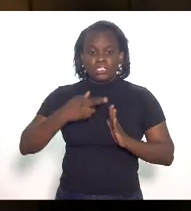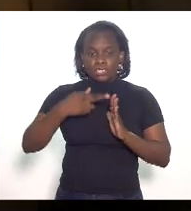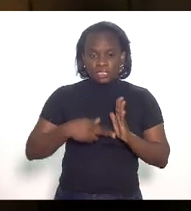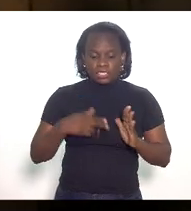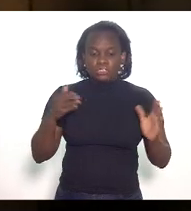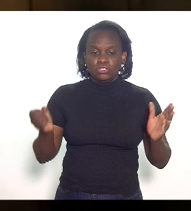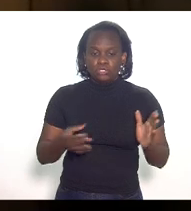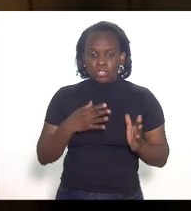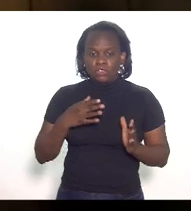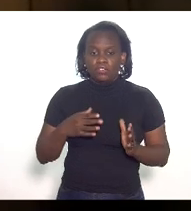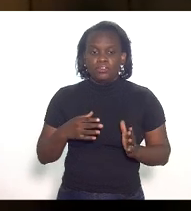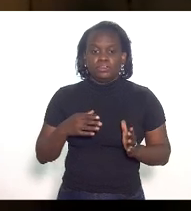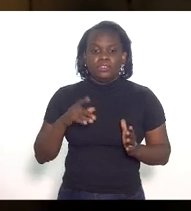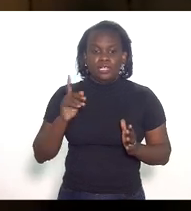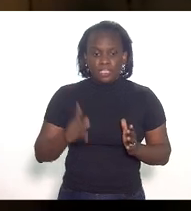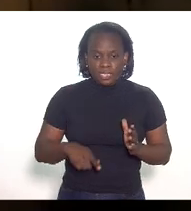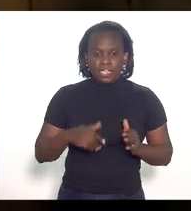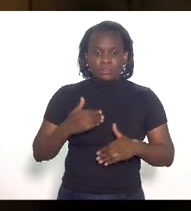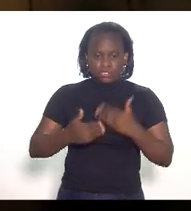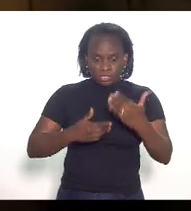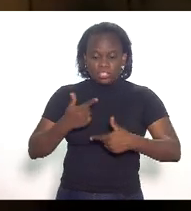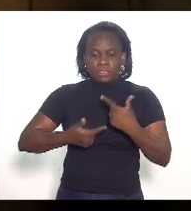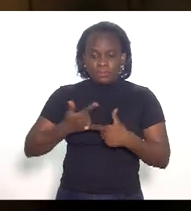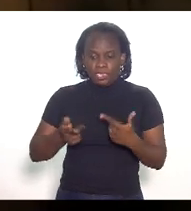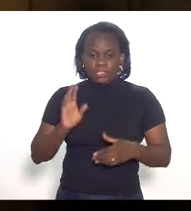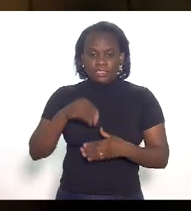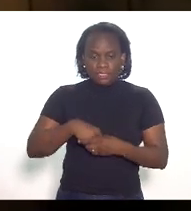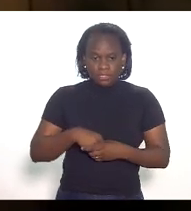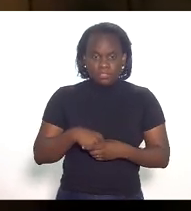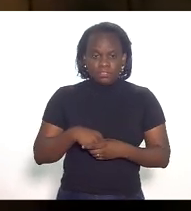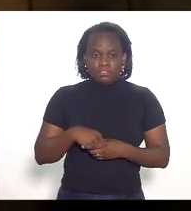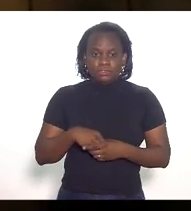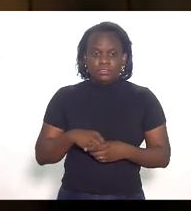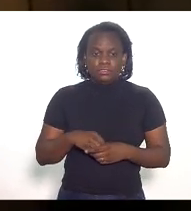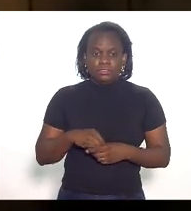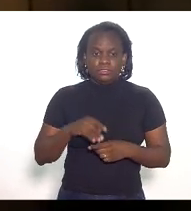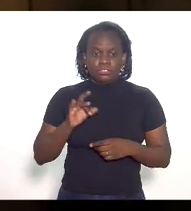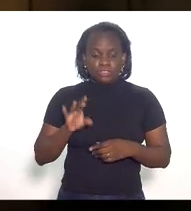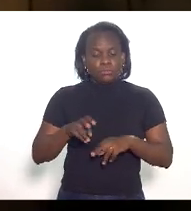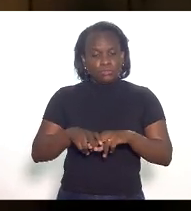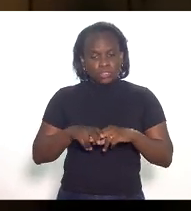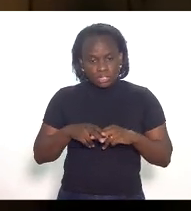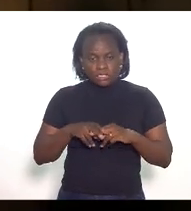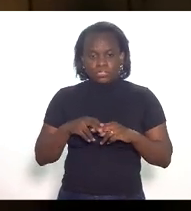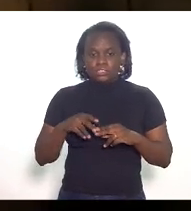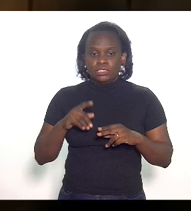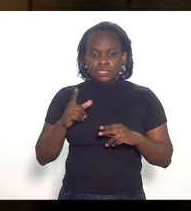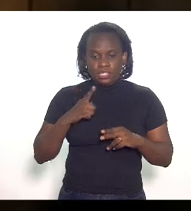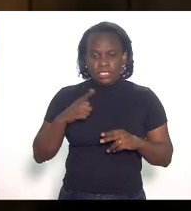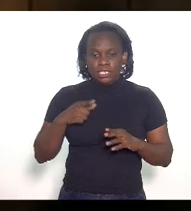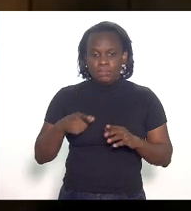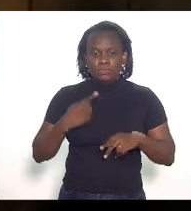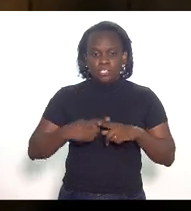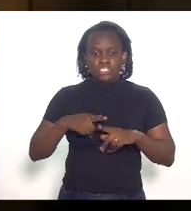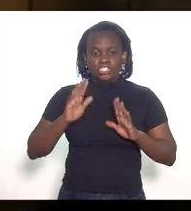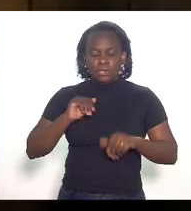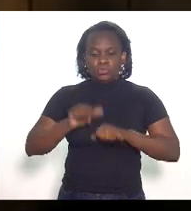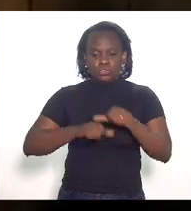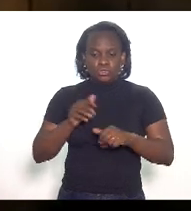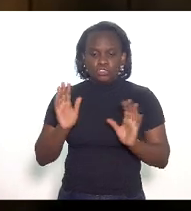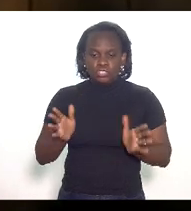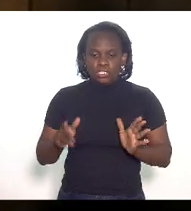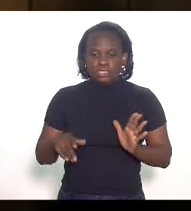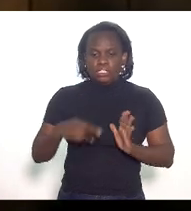atual dele é nas sucessivas operações internas é só por isso que a redação está desse jeito porque já foi alterada